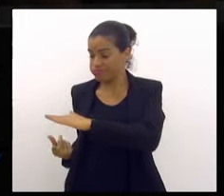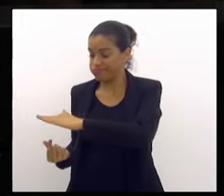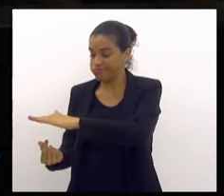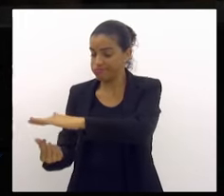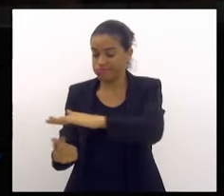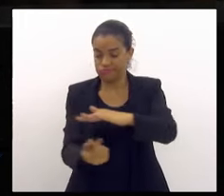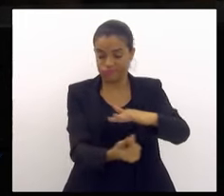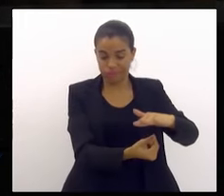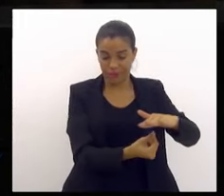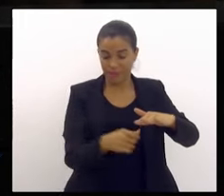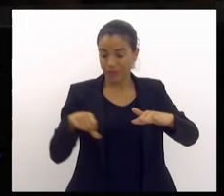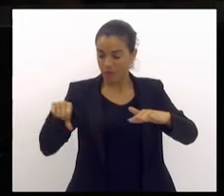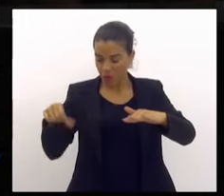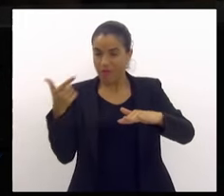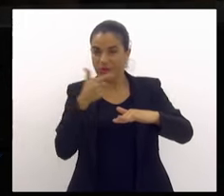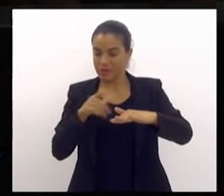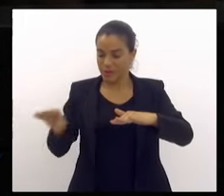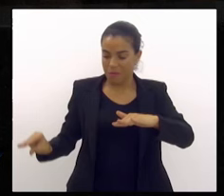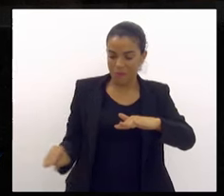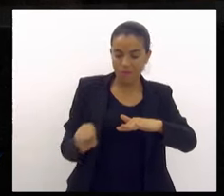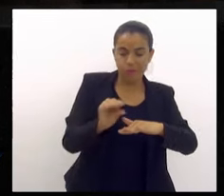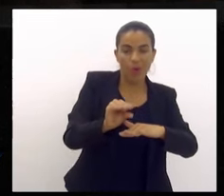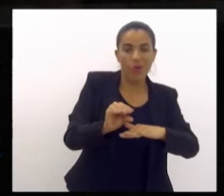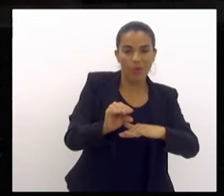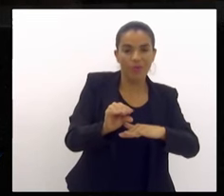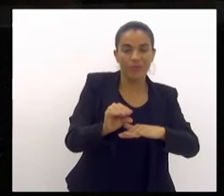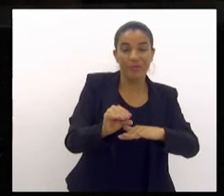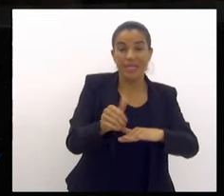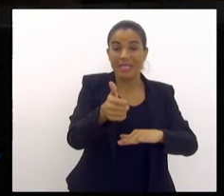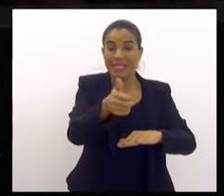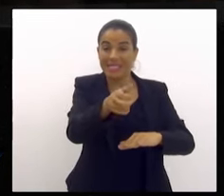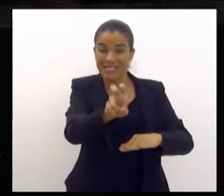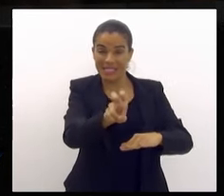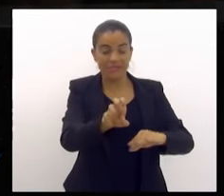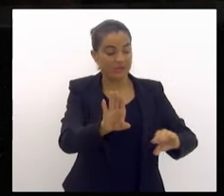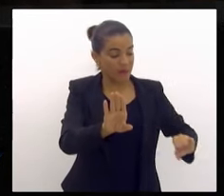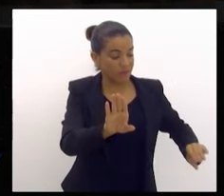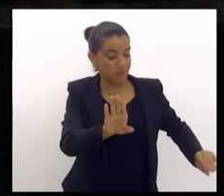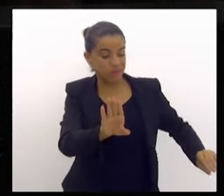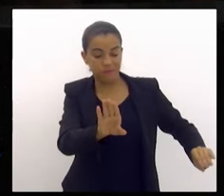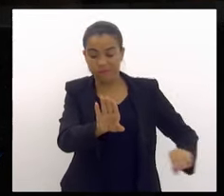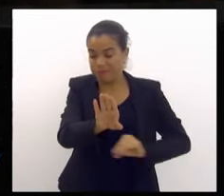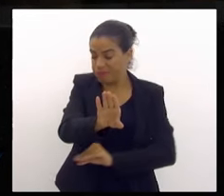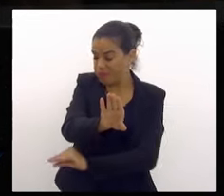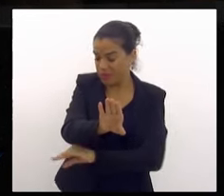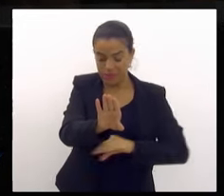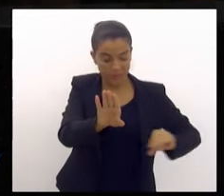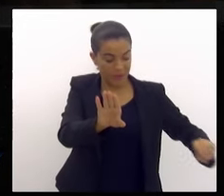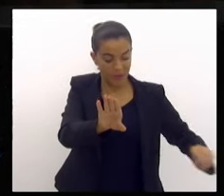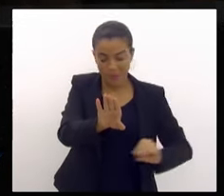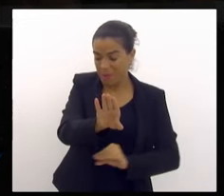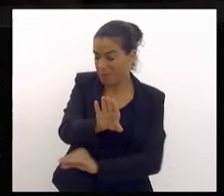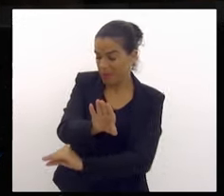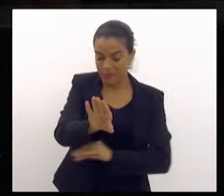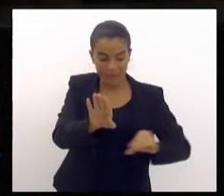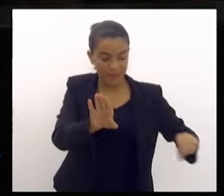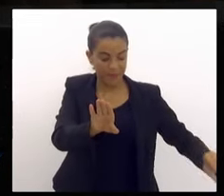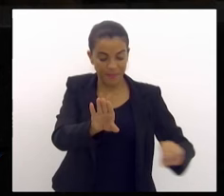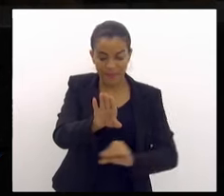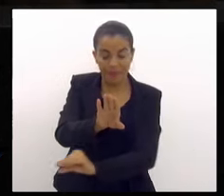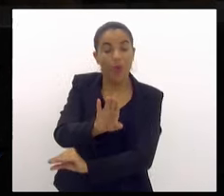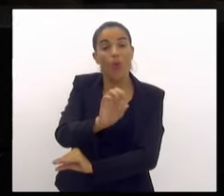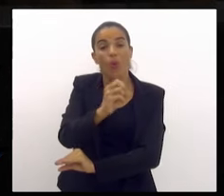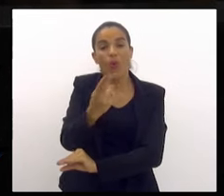e 15 terão seus fundos remanejados ou utilizados de forma